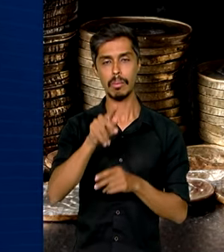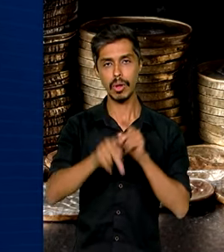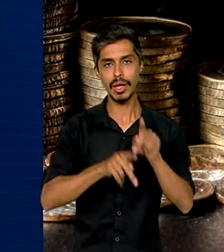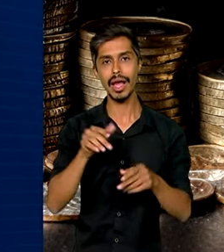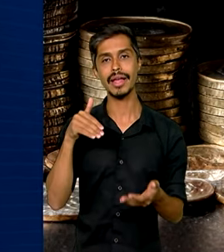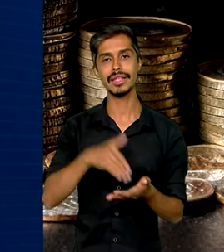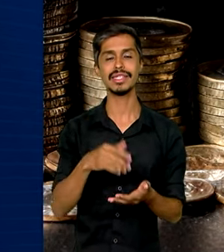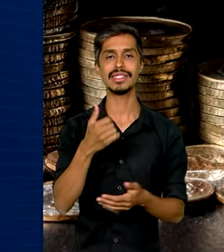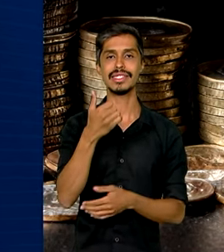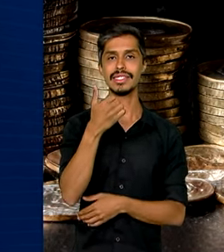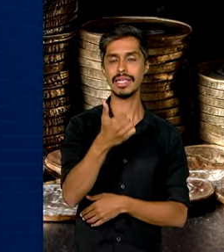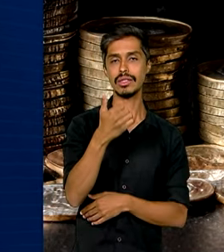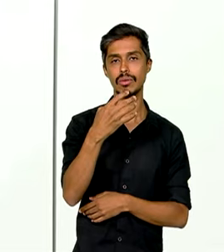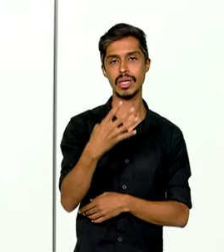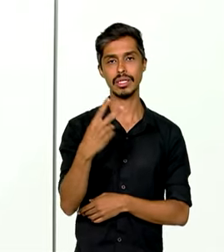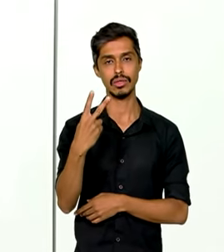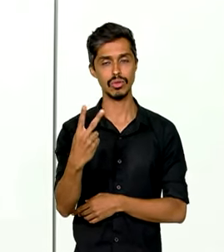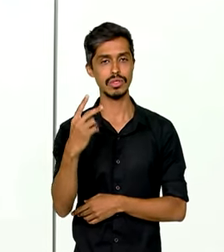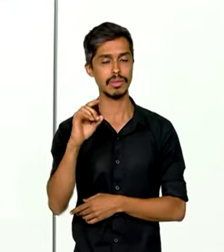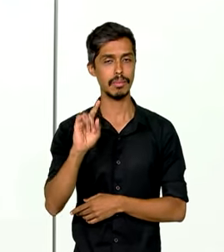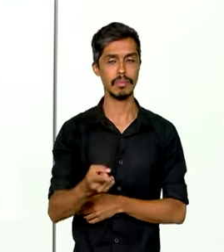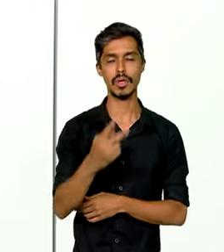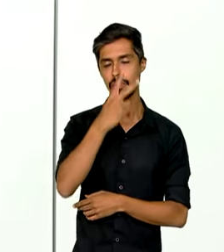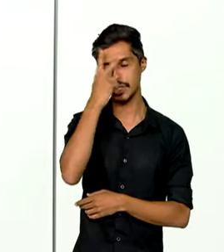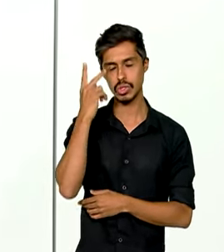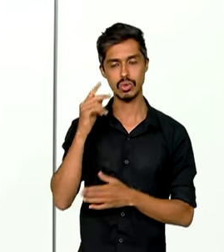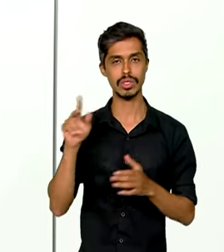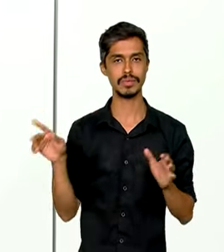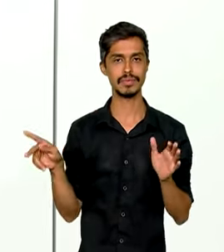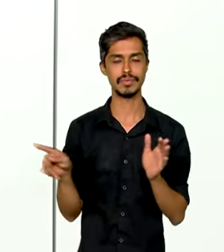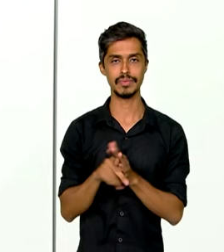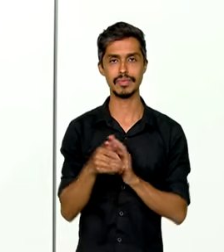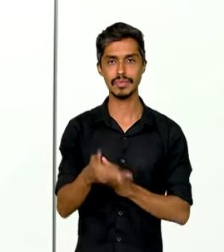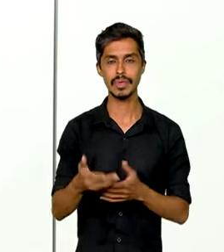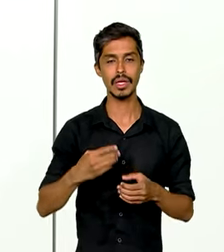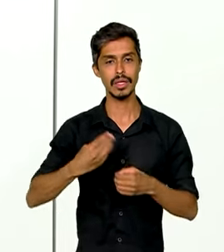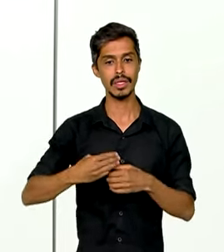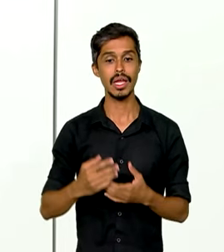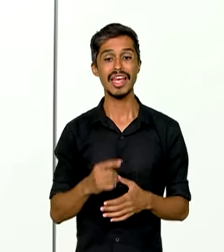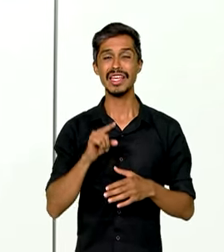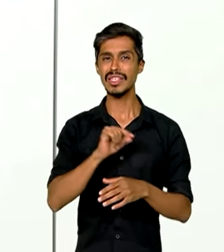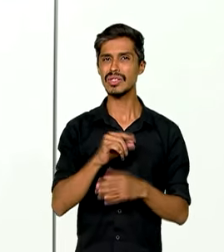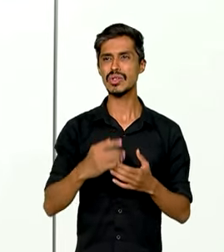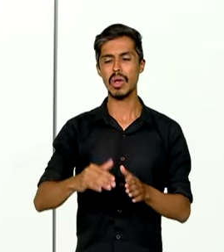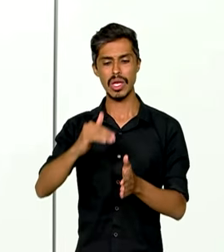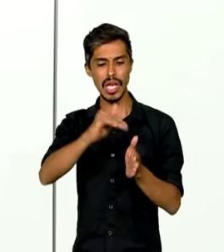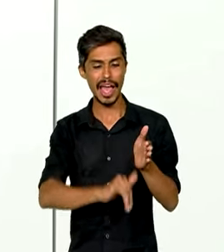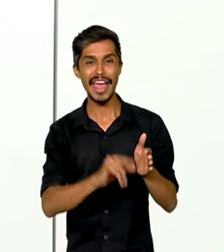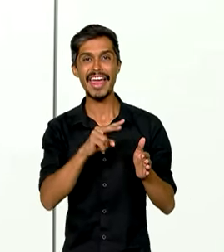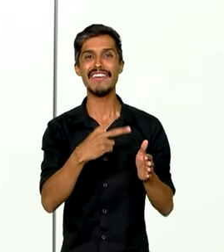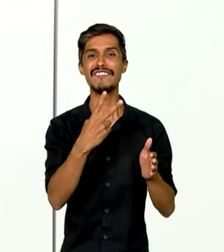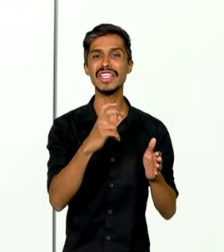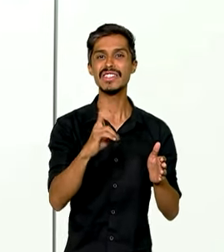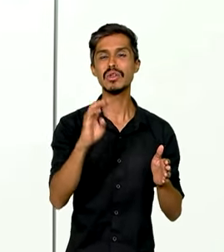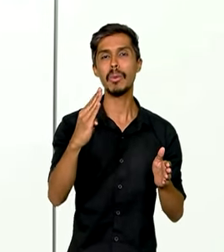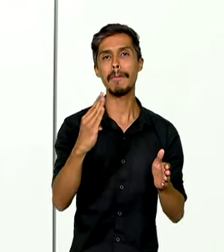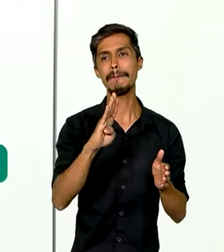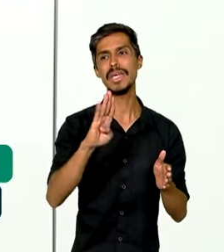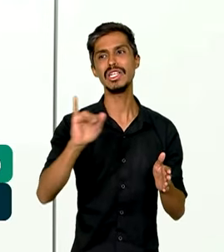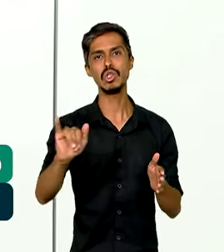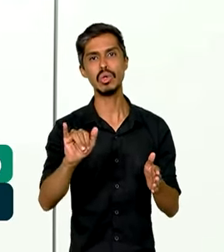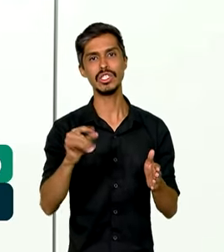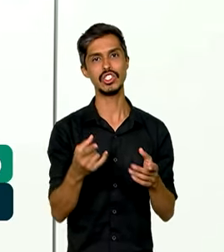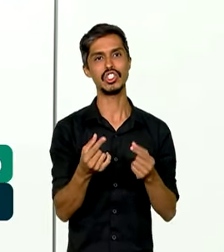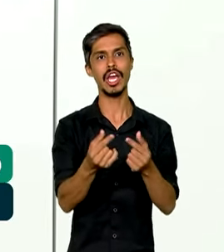até 142 mil habitantes. Essa medida que foi vetada são mais de 25 bilhões de renúncia fiscal se ela